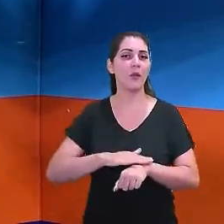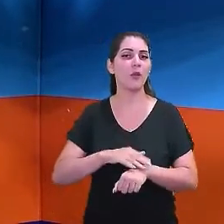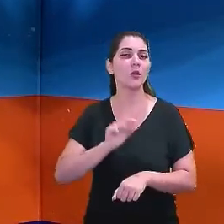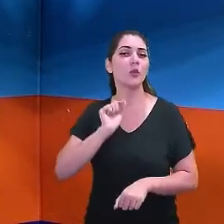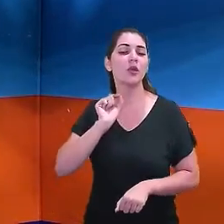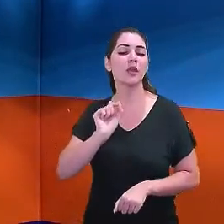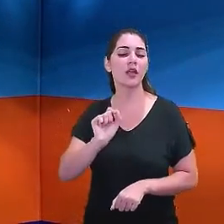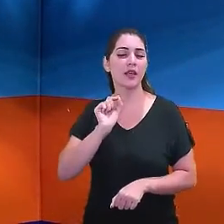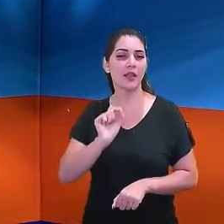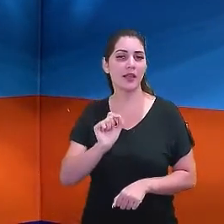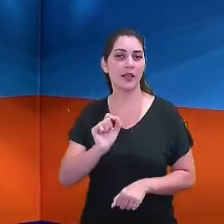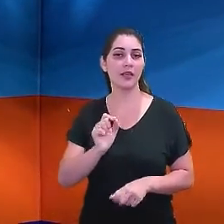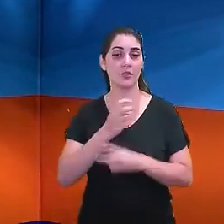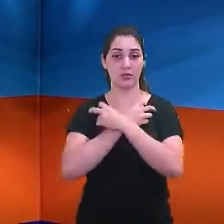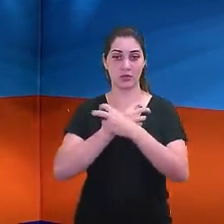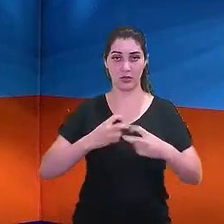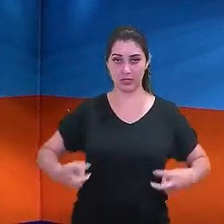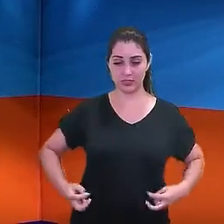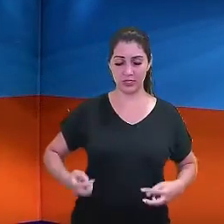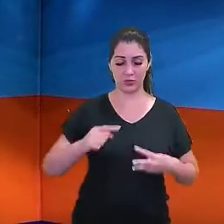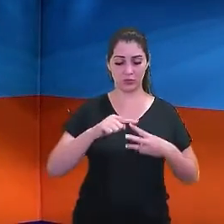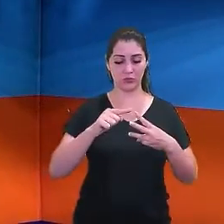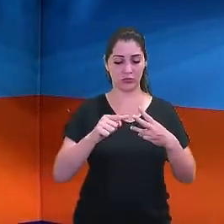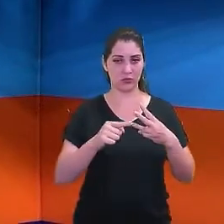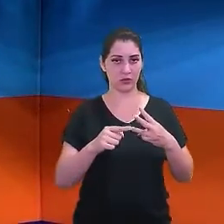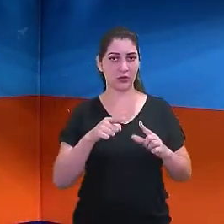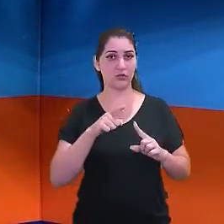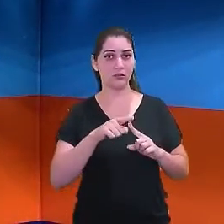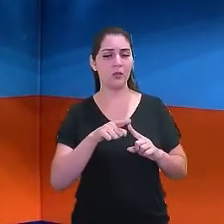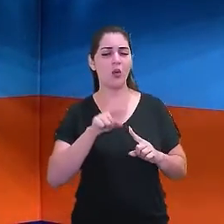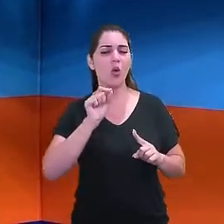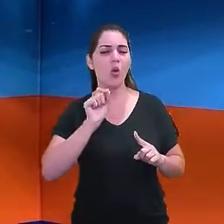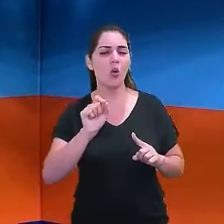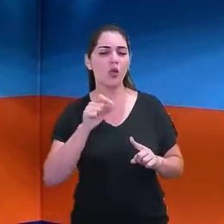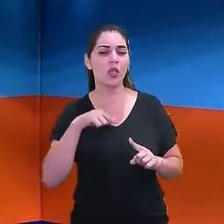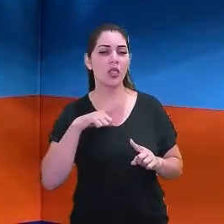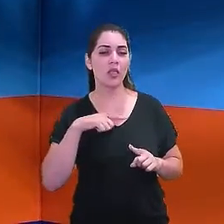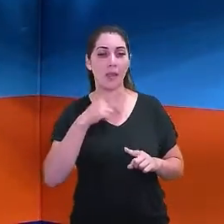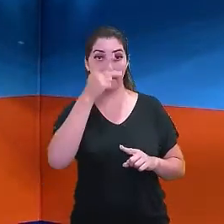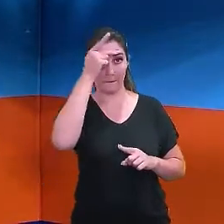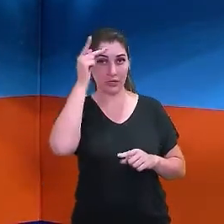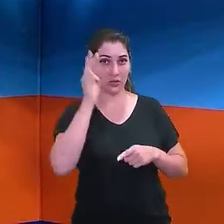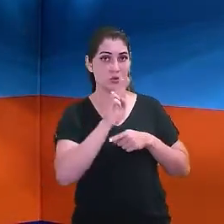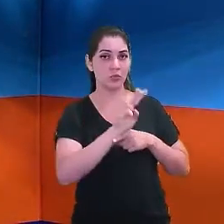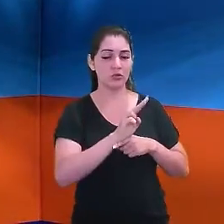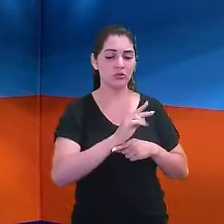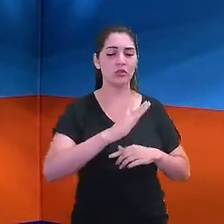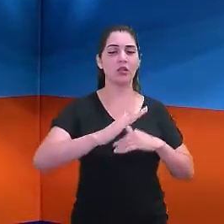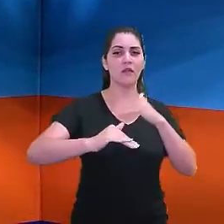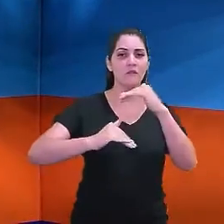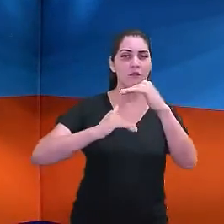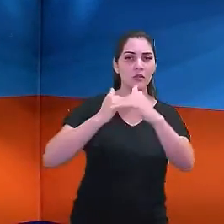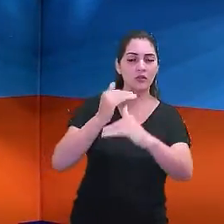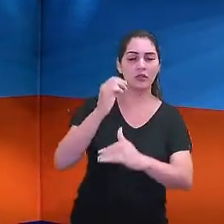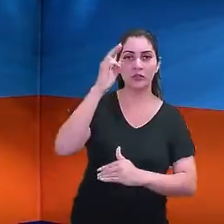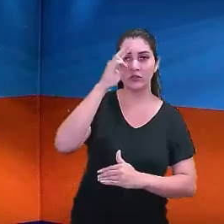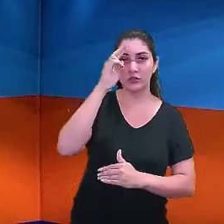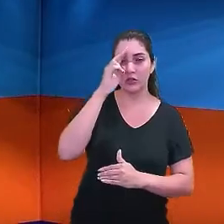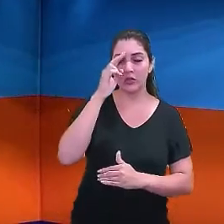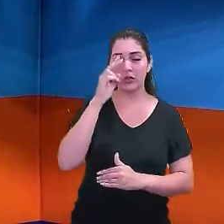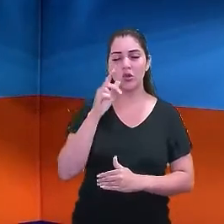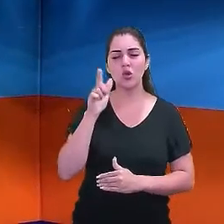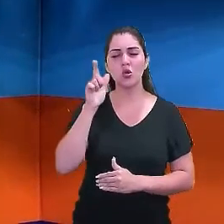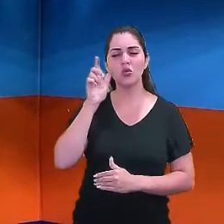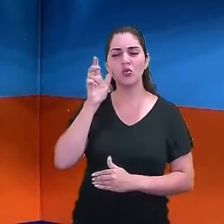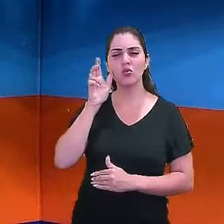tipos de cangaceiro que tivemos, os que eram apadrinhados, e a partir do momento que evoluíram, a história foi passando, começaram a avisar